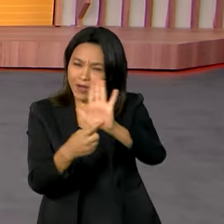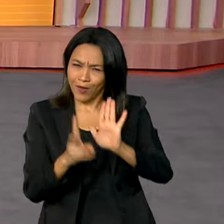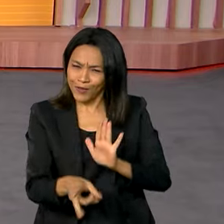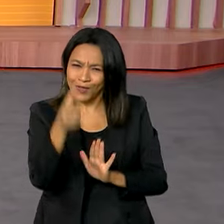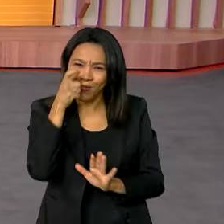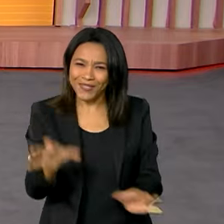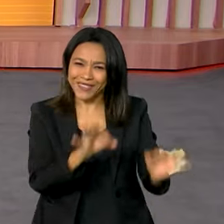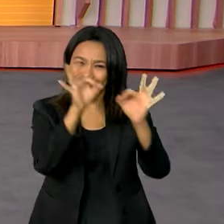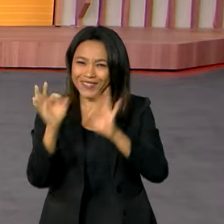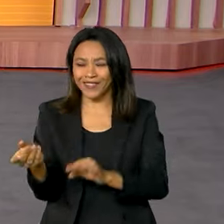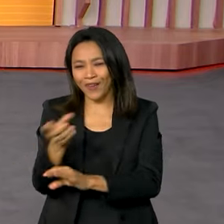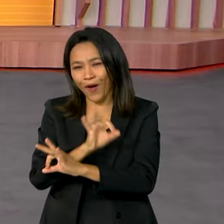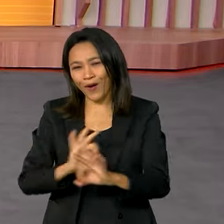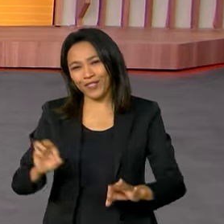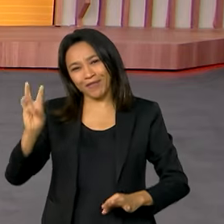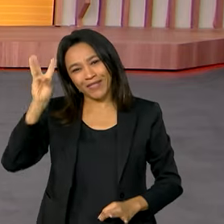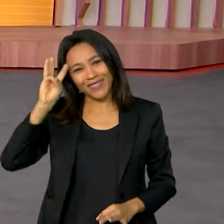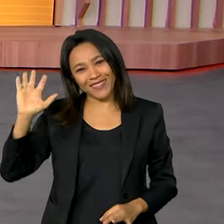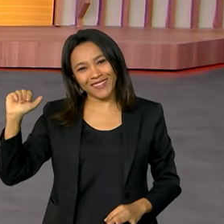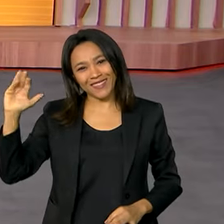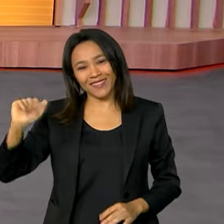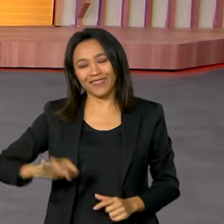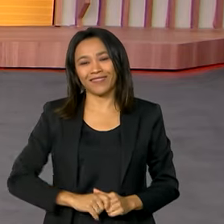aí. Uma ótima terça-feira. Tchau! Tchau!